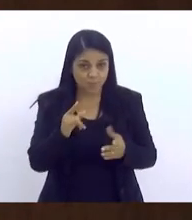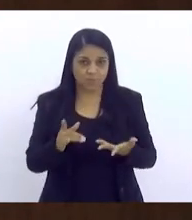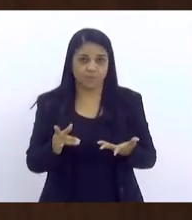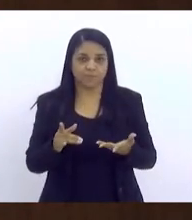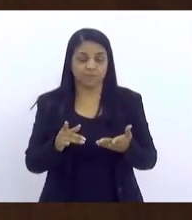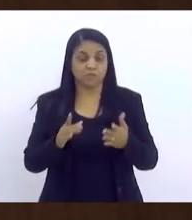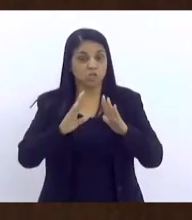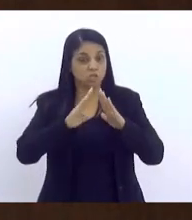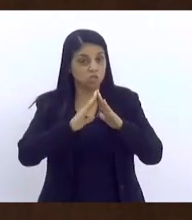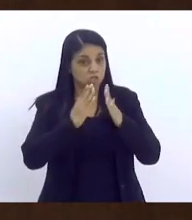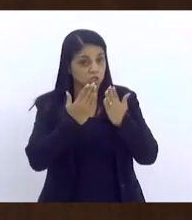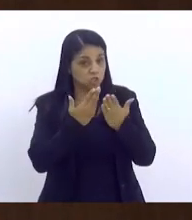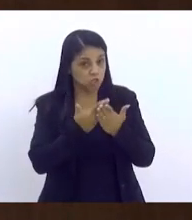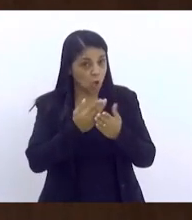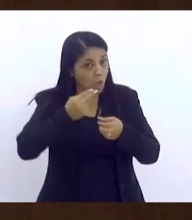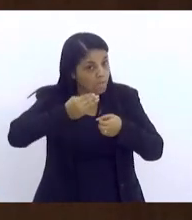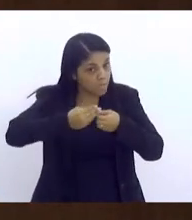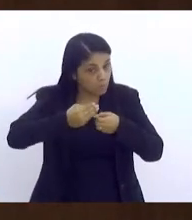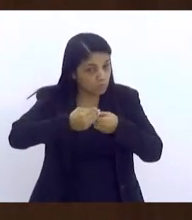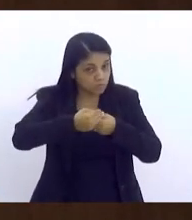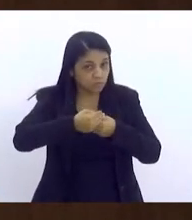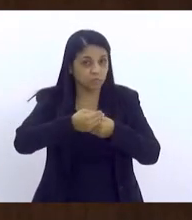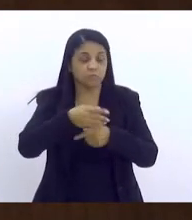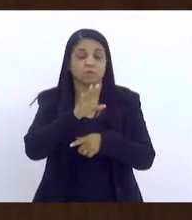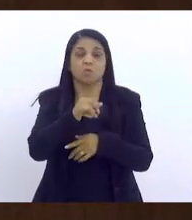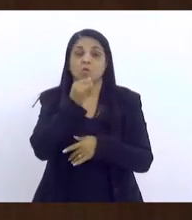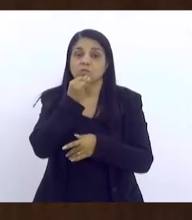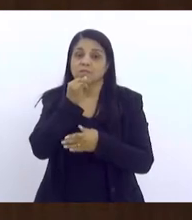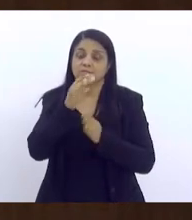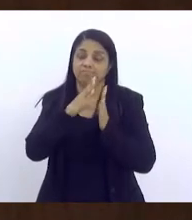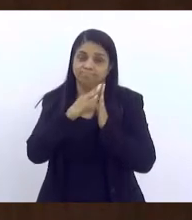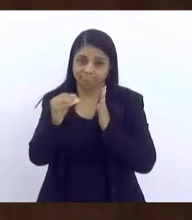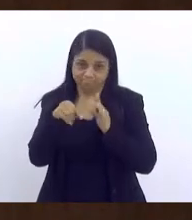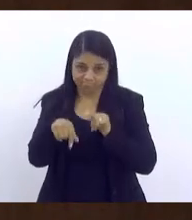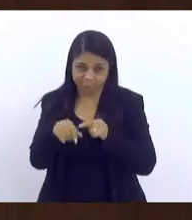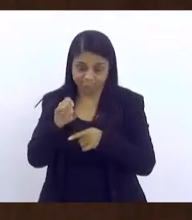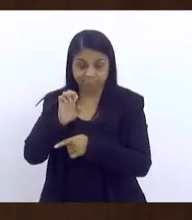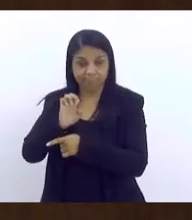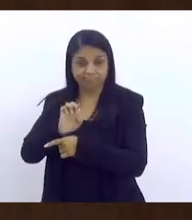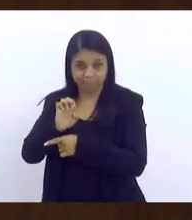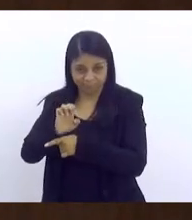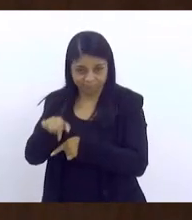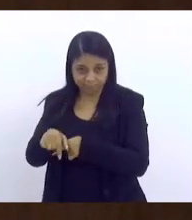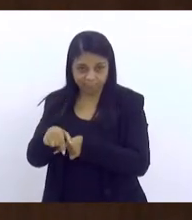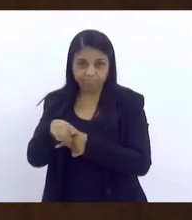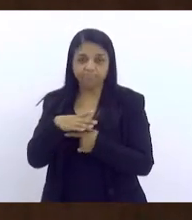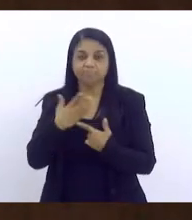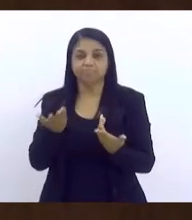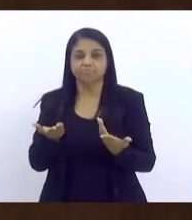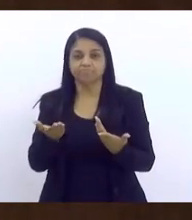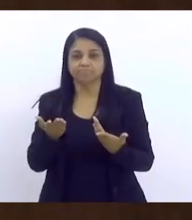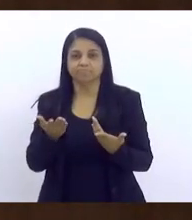Escola do Município. Outro exemplo que eu vou dar para vocês é do Estado. eu fiz um